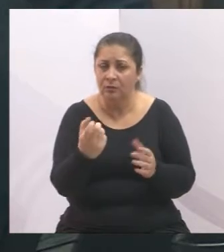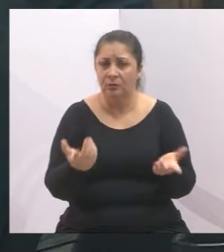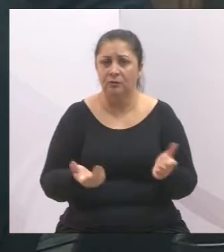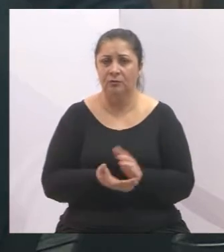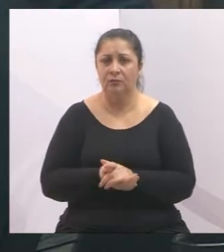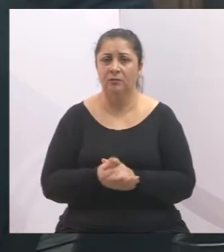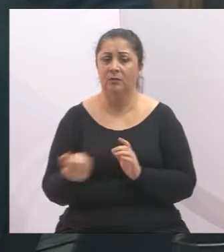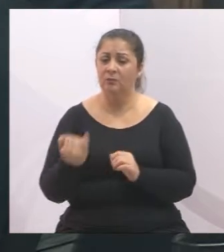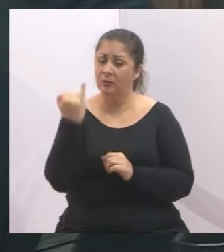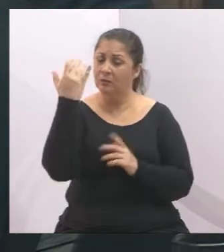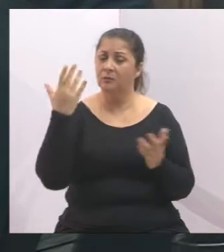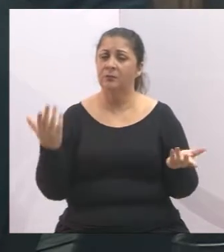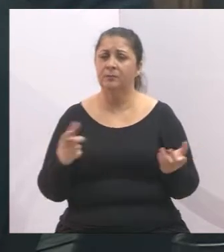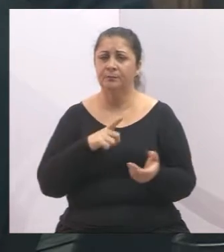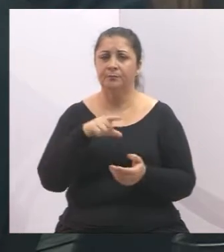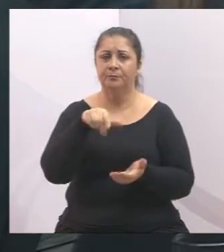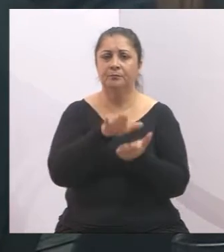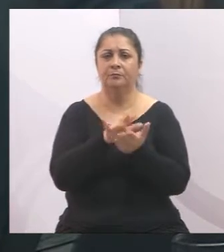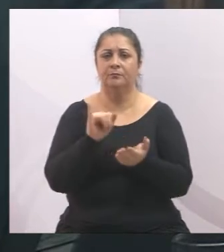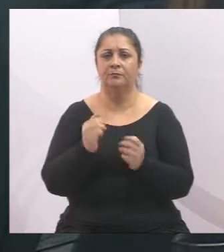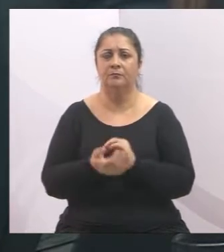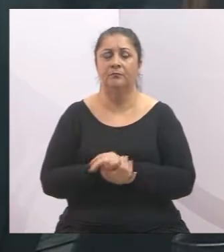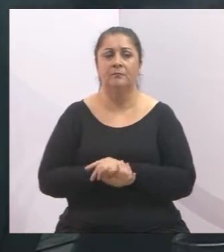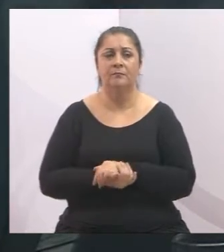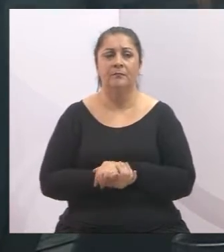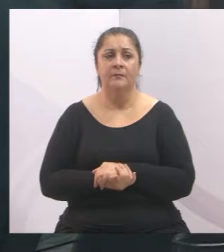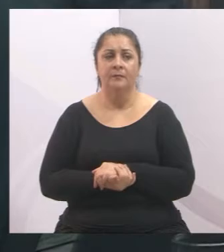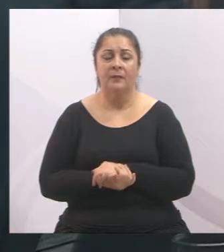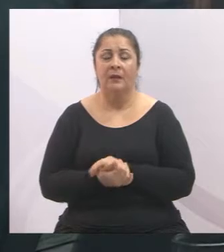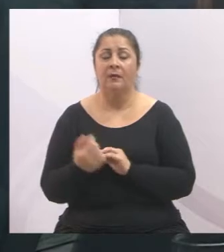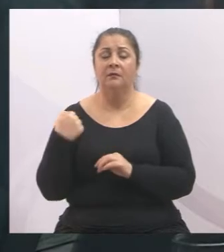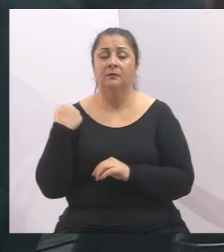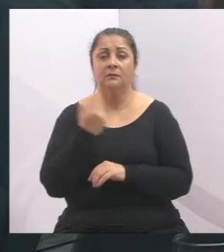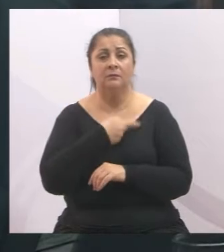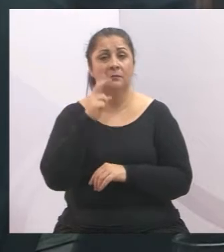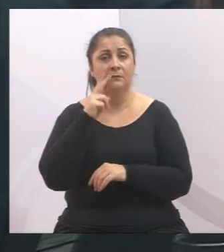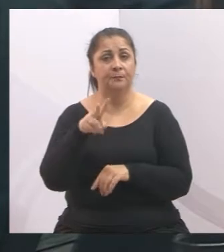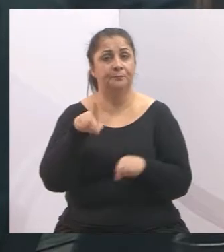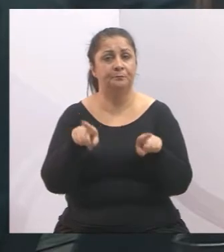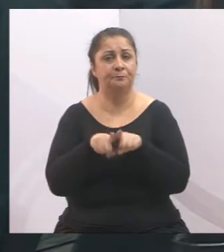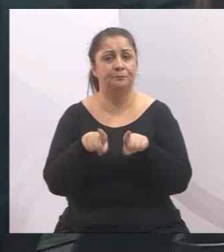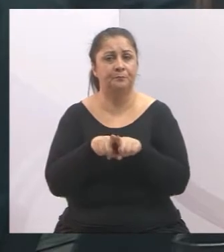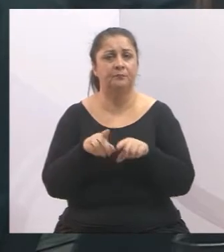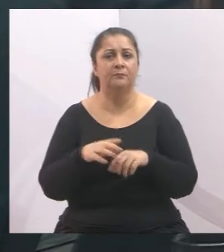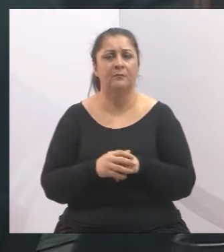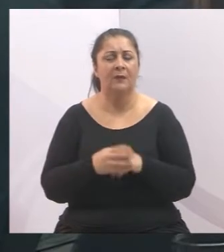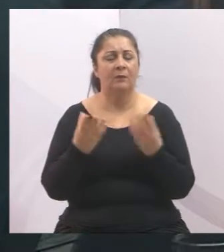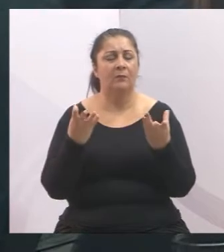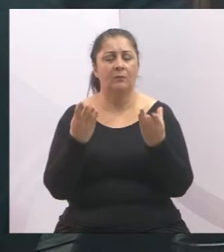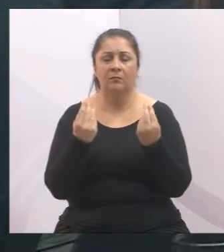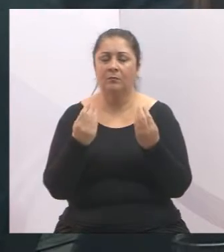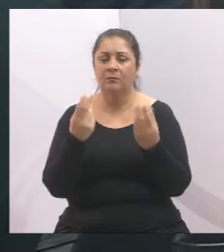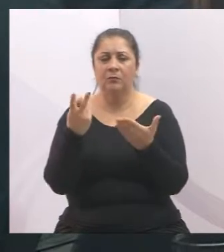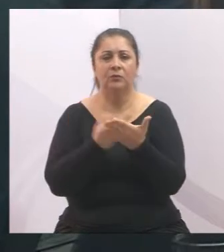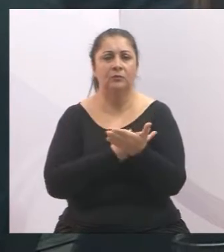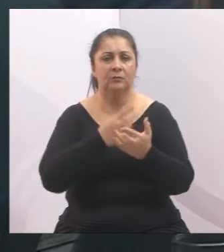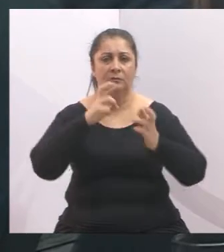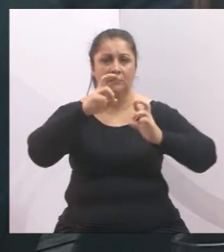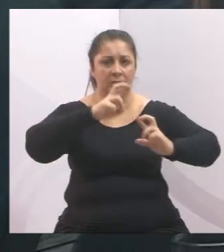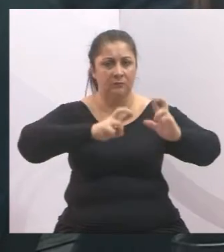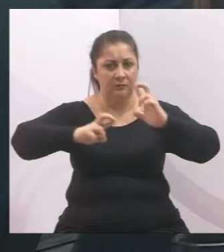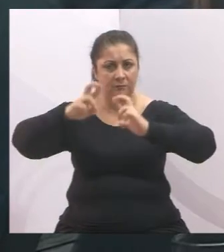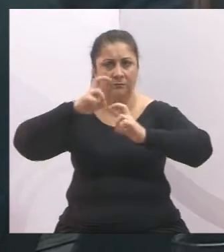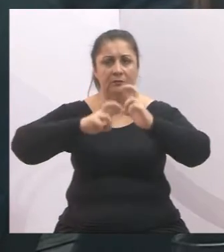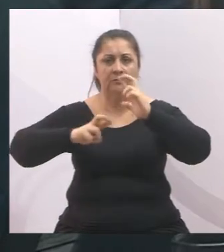município. E aí, nós observamos aqui que há falhas por parte da fiscalização